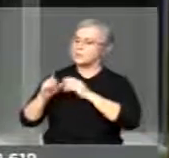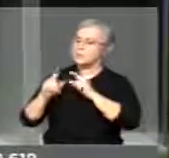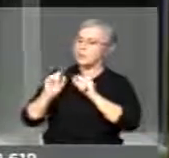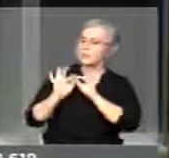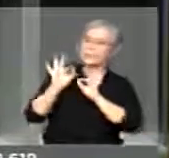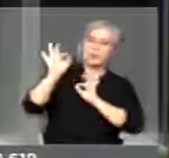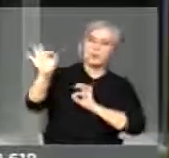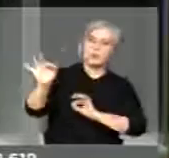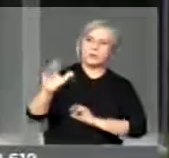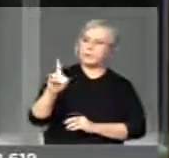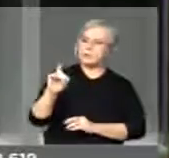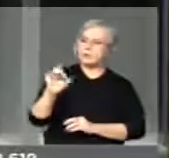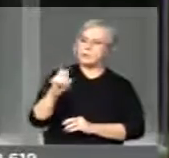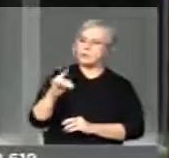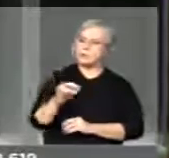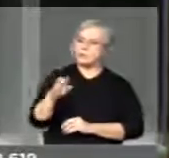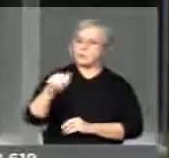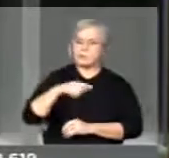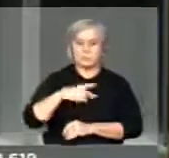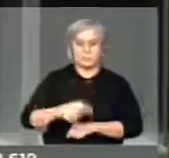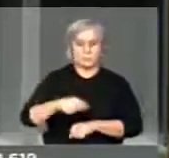que foram implantadas no Brasil.